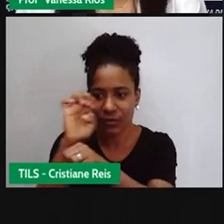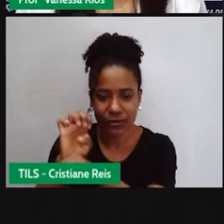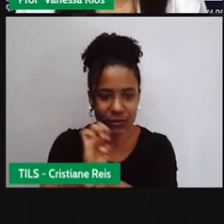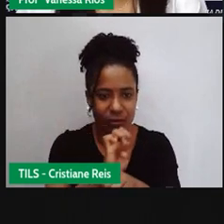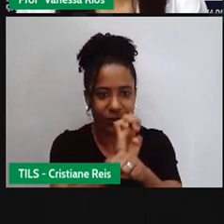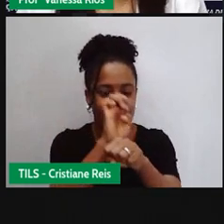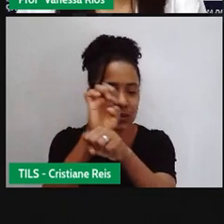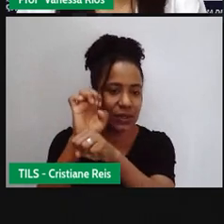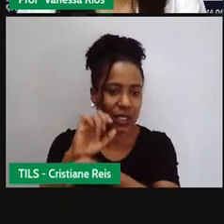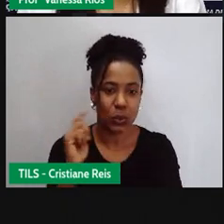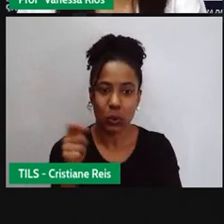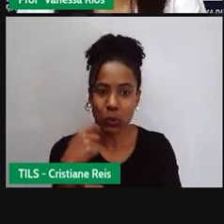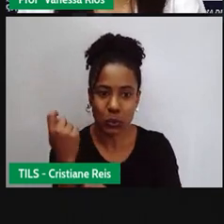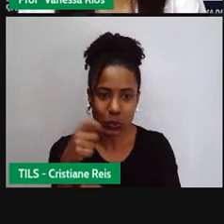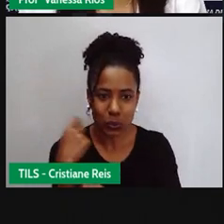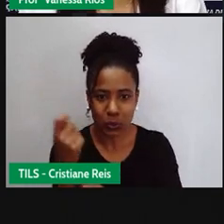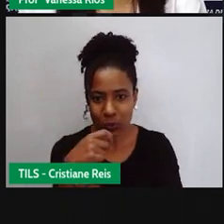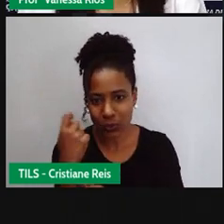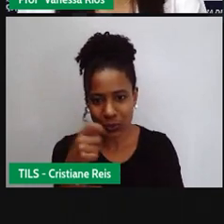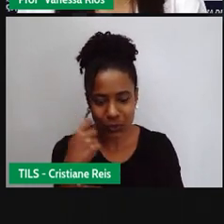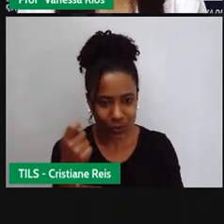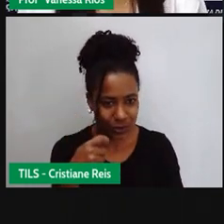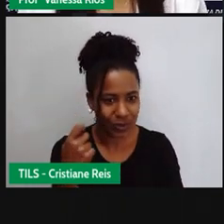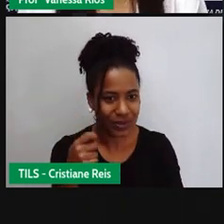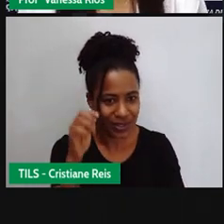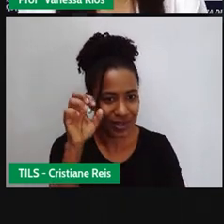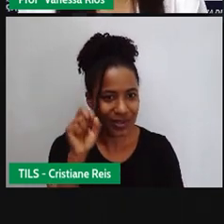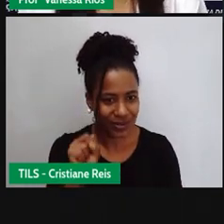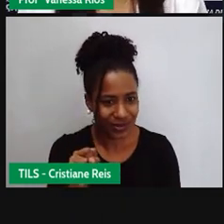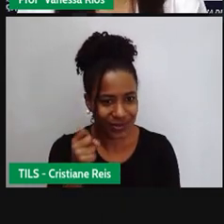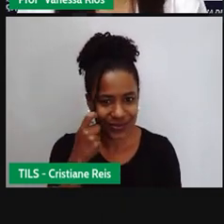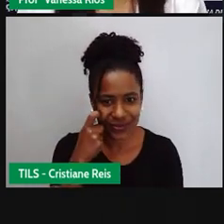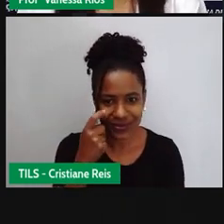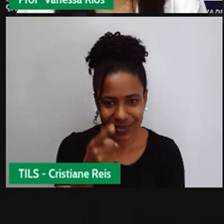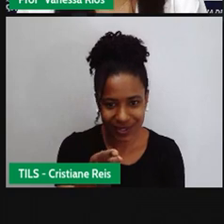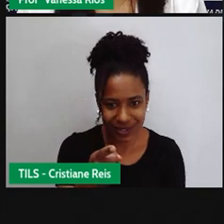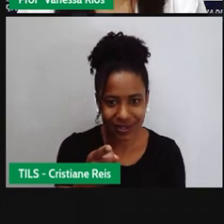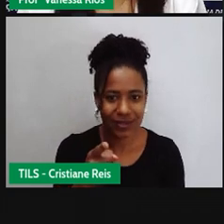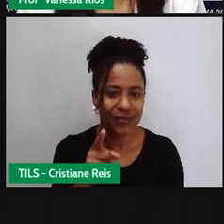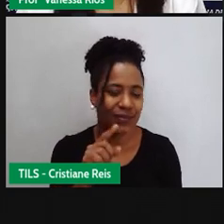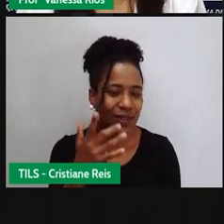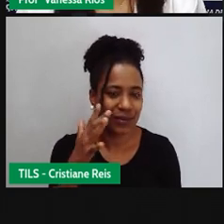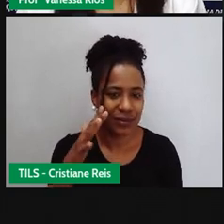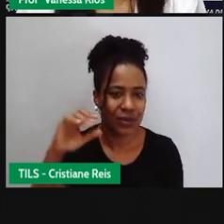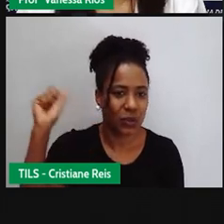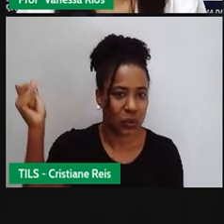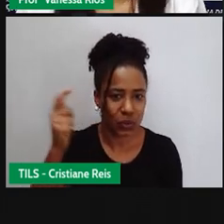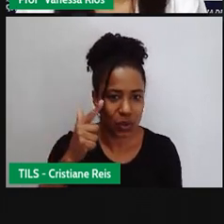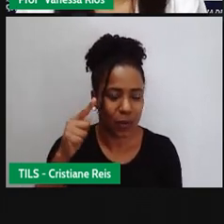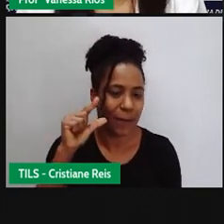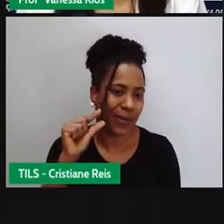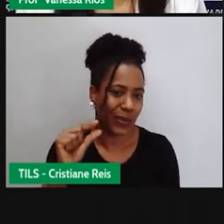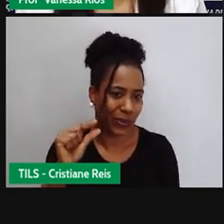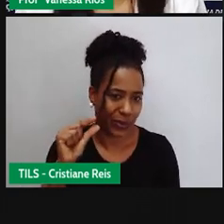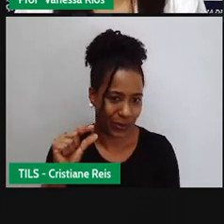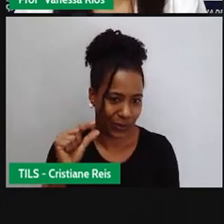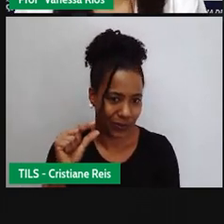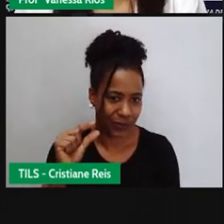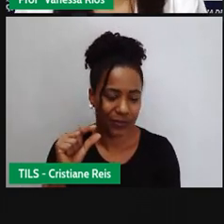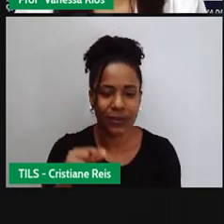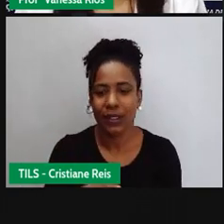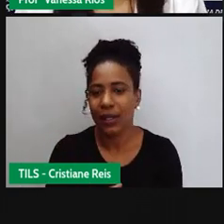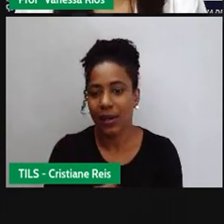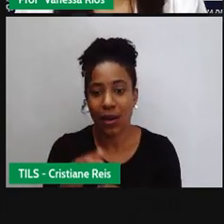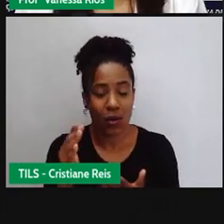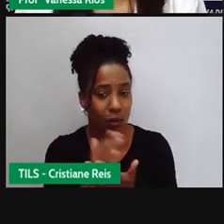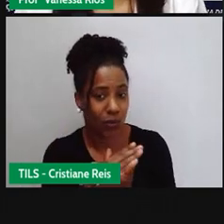do sul, né, estão aí com a cor mais clara que tem uma incidência aí de radiação menor. E existe ainda uma